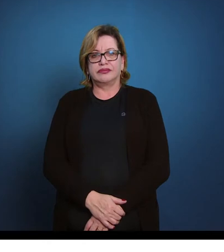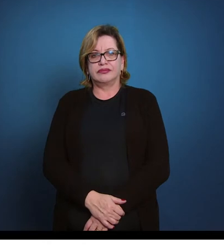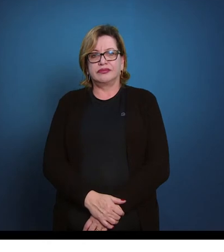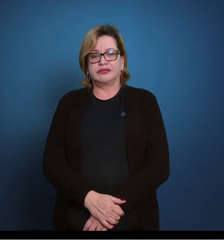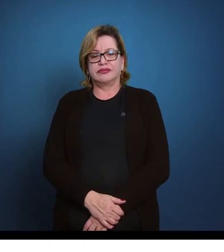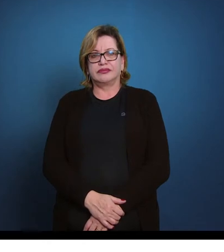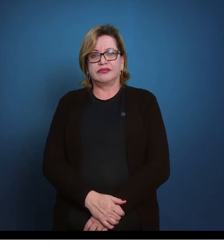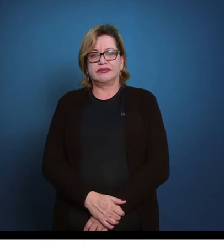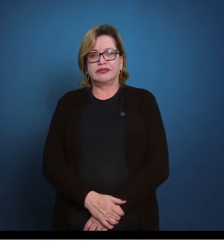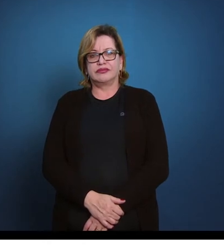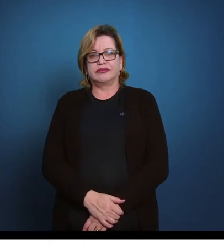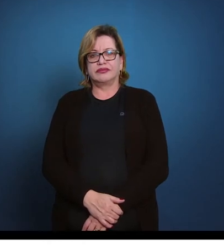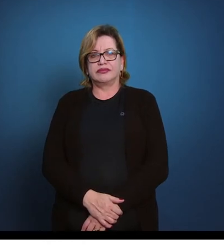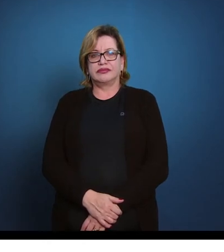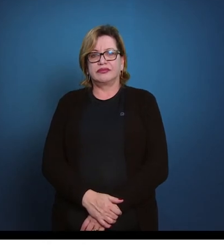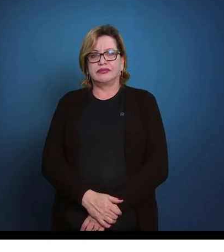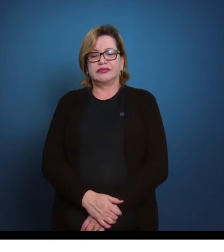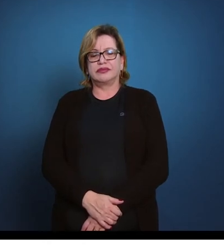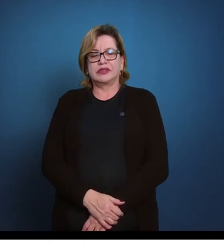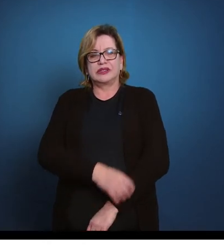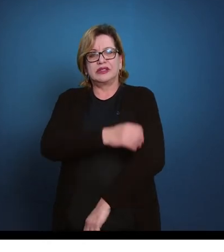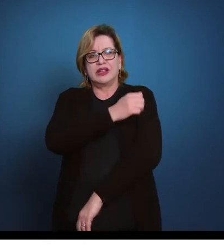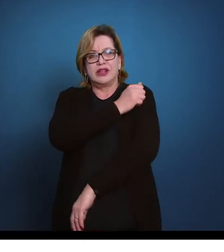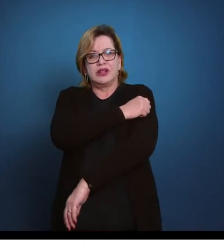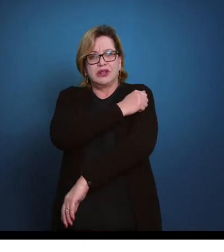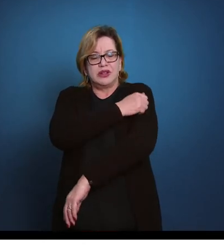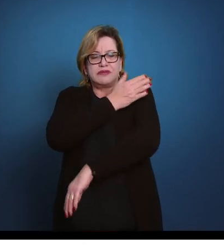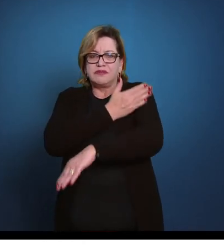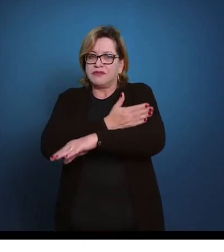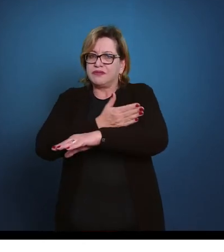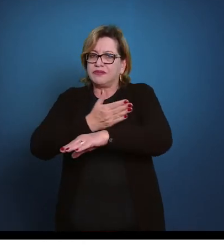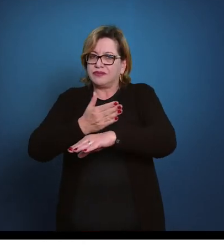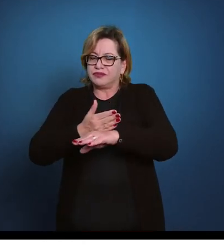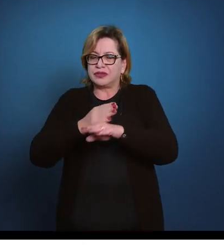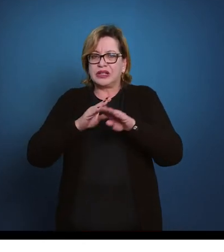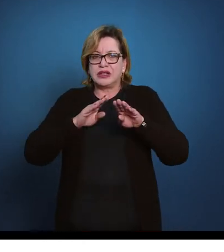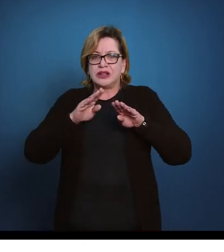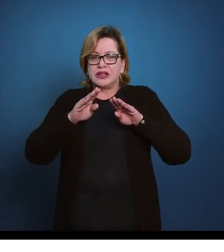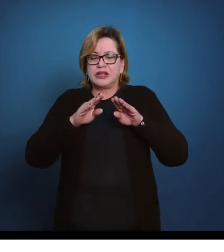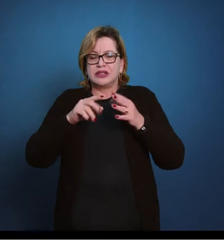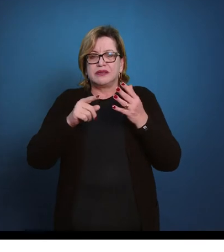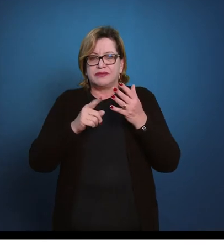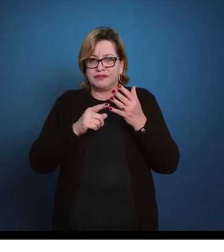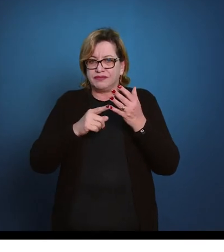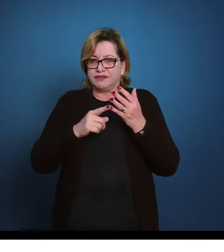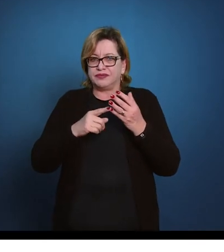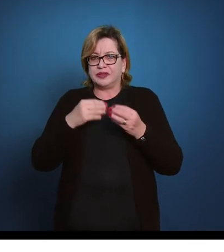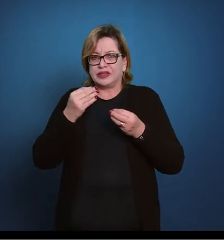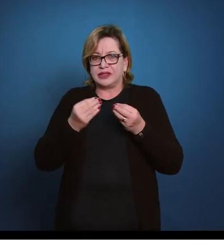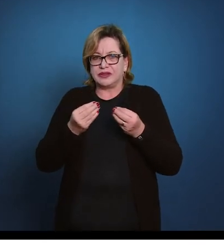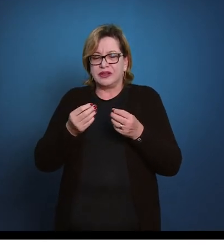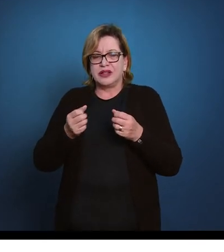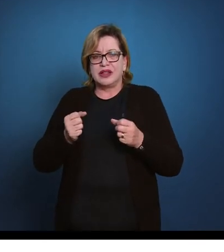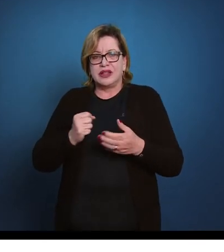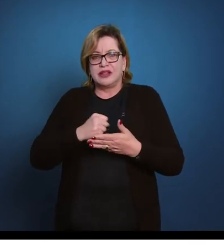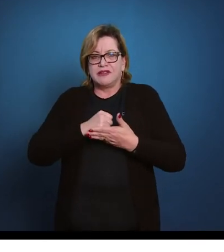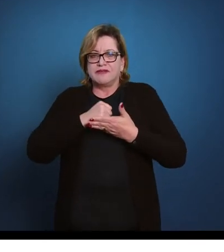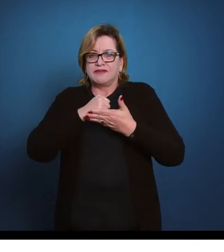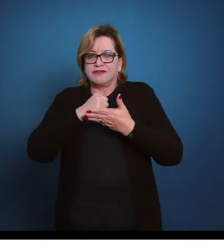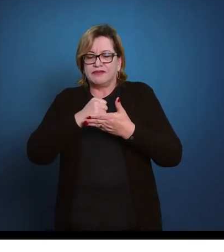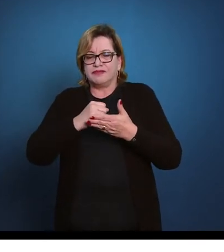E para que ele se acostume com o movimento da reversão, nós vamos apoiar